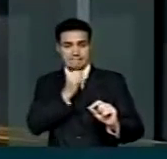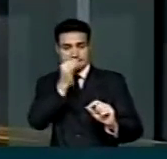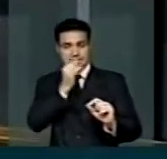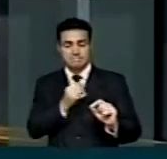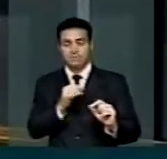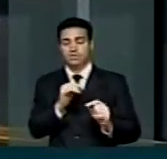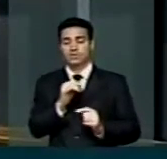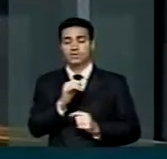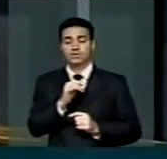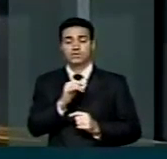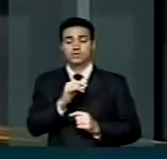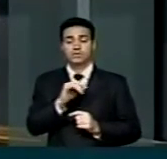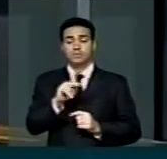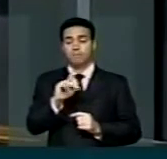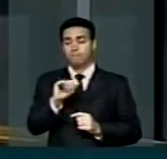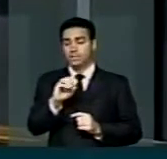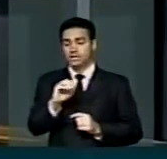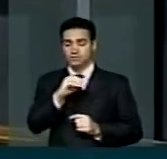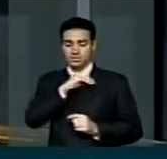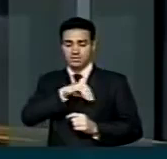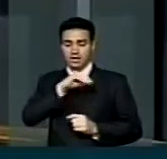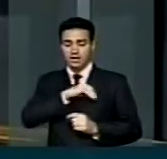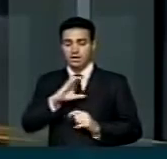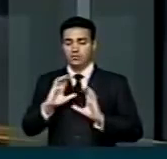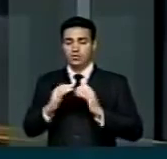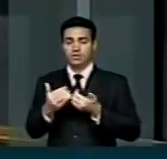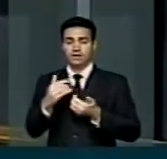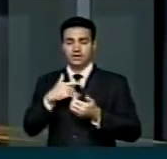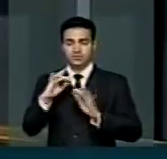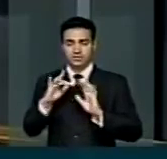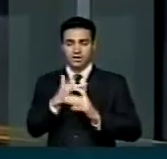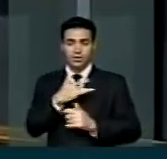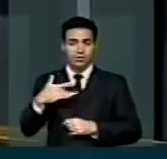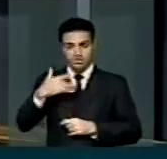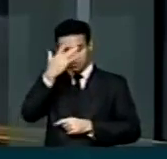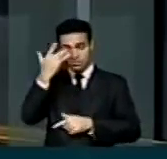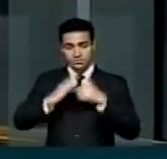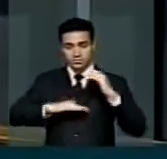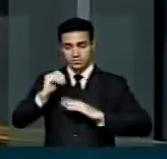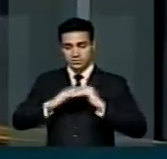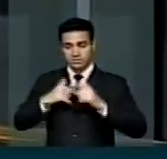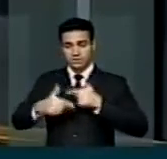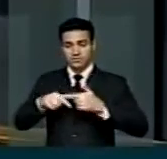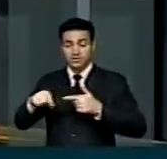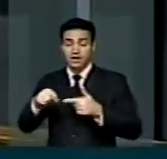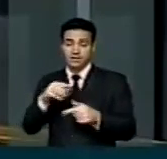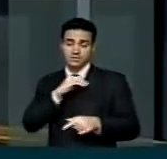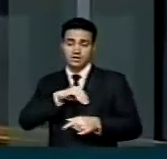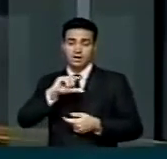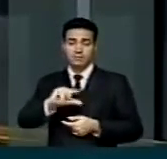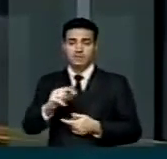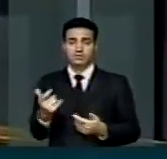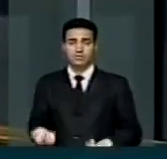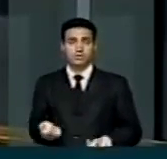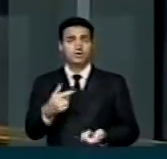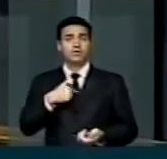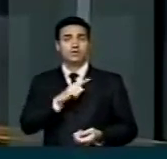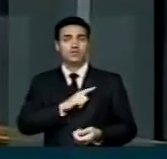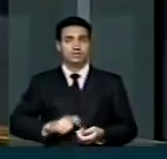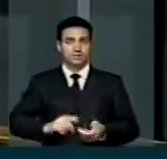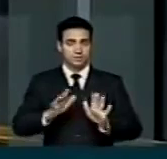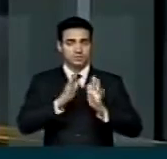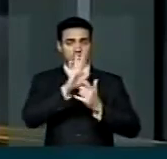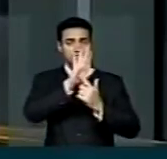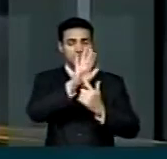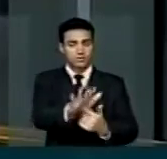piso dos agentes comunitários de saúde e endemias. Está aí, o governo sinalizou,